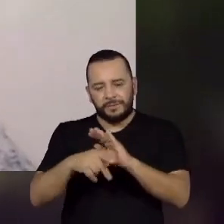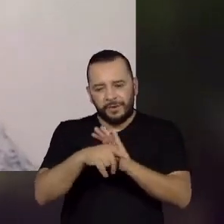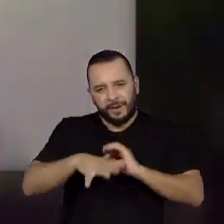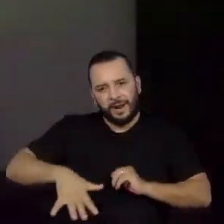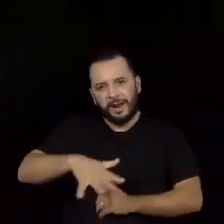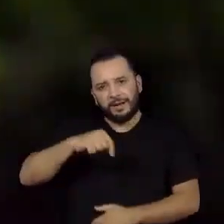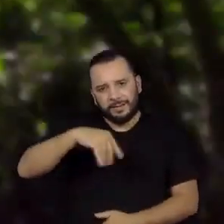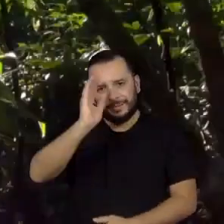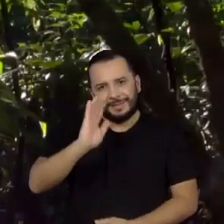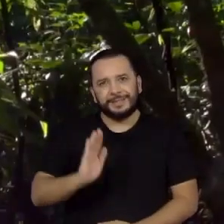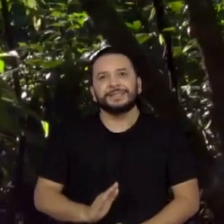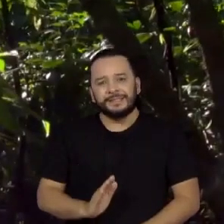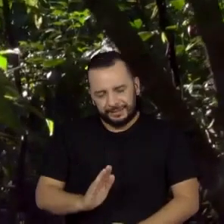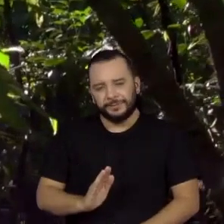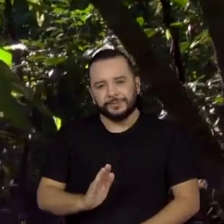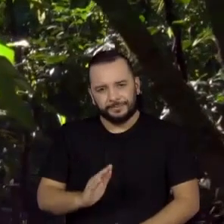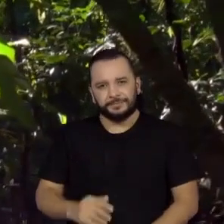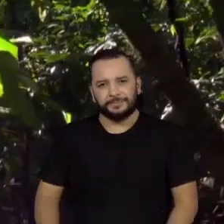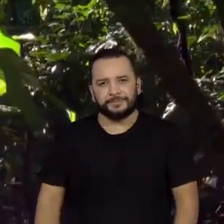nosso território.